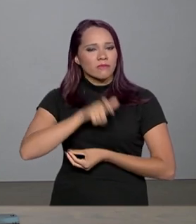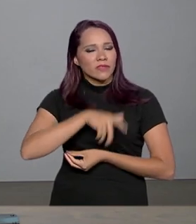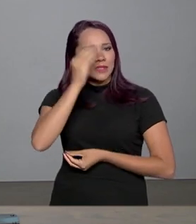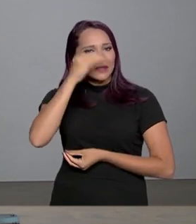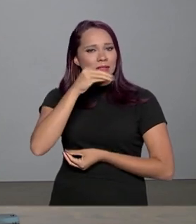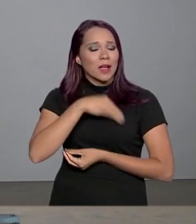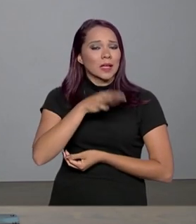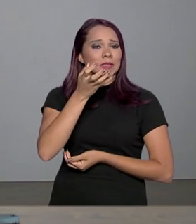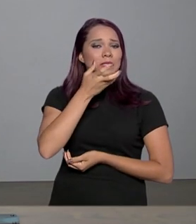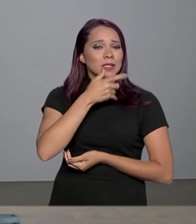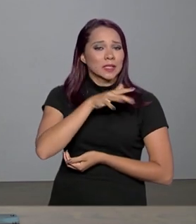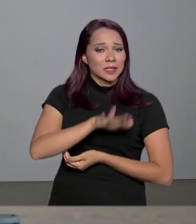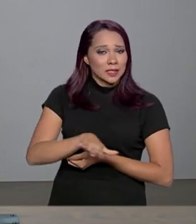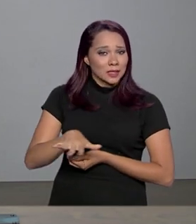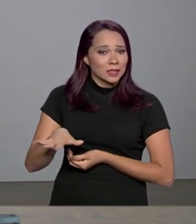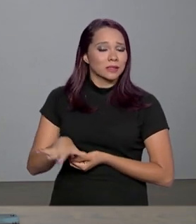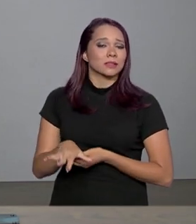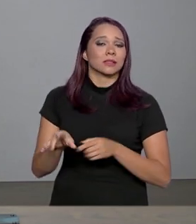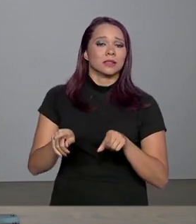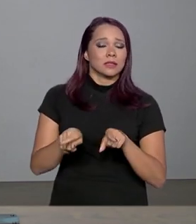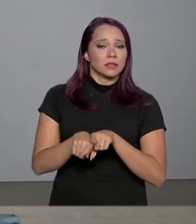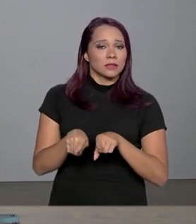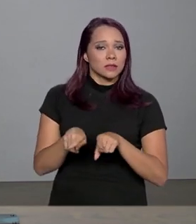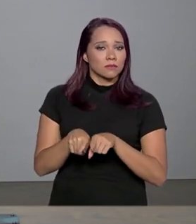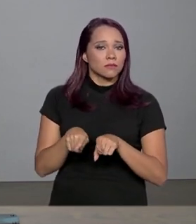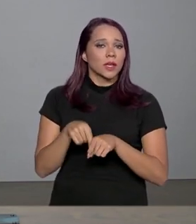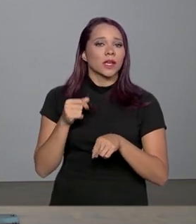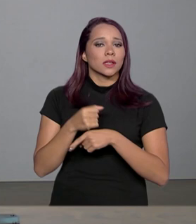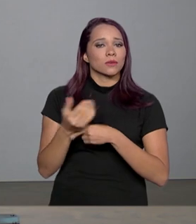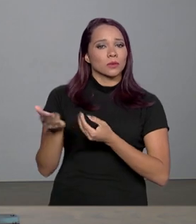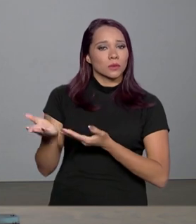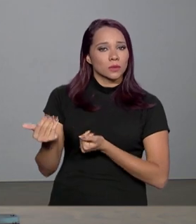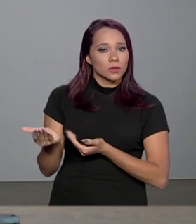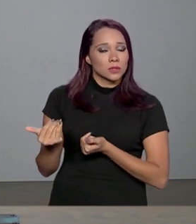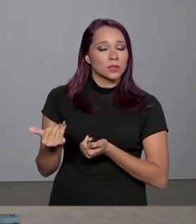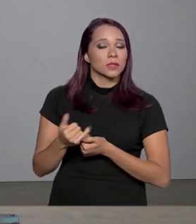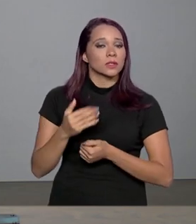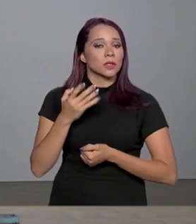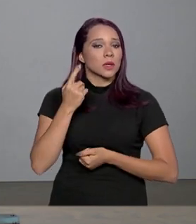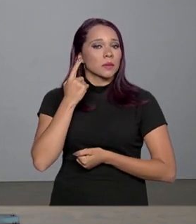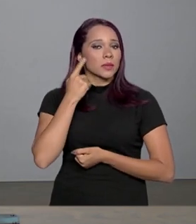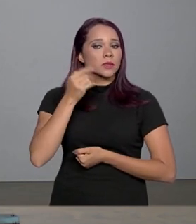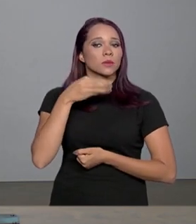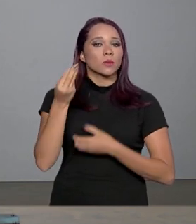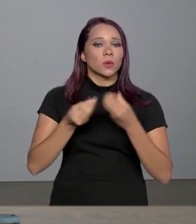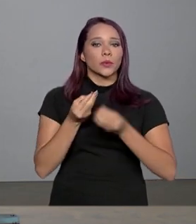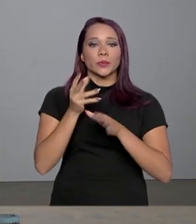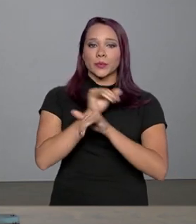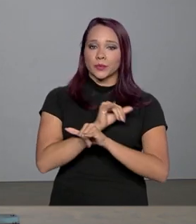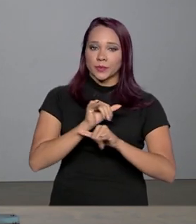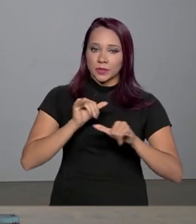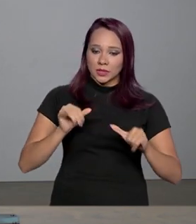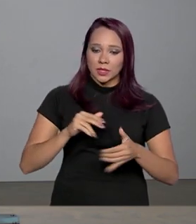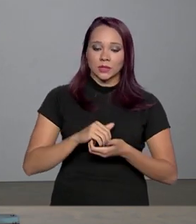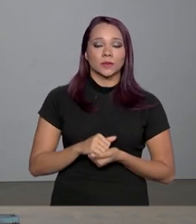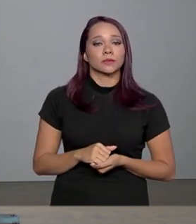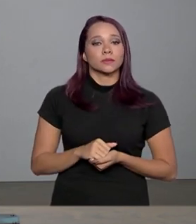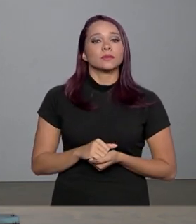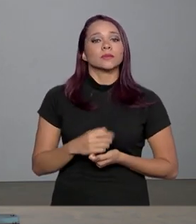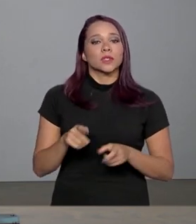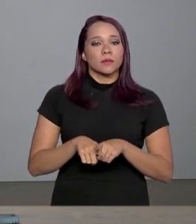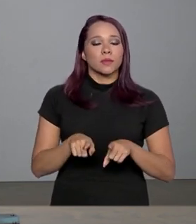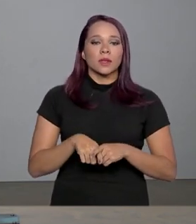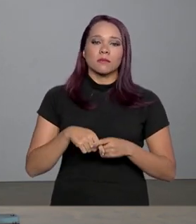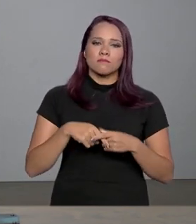da criança e do adolescente em relação à publicidade e a